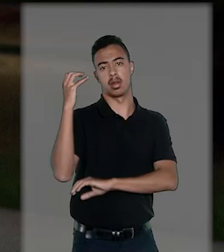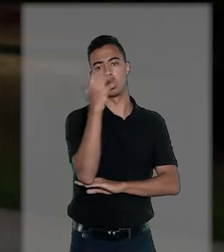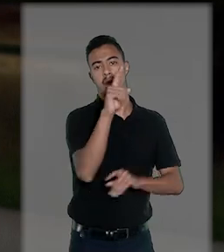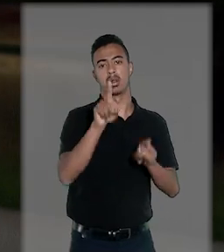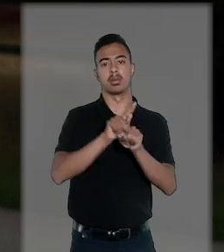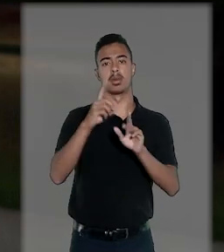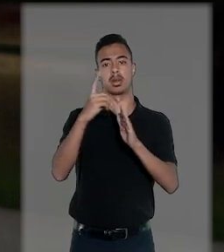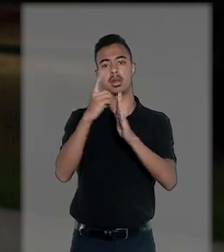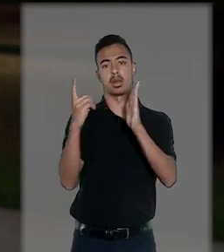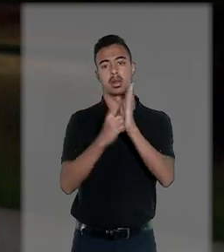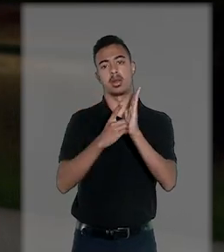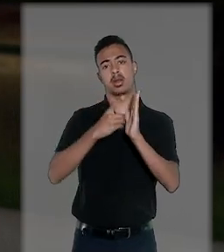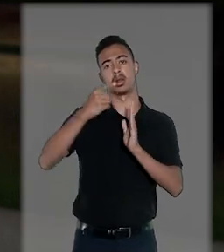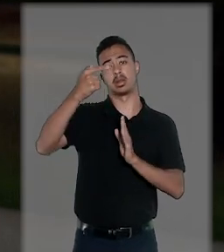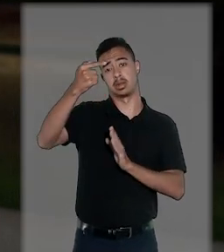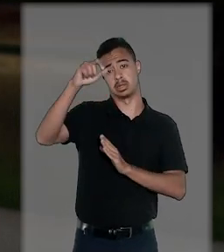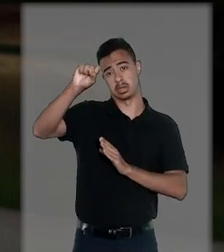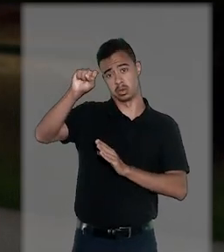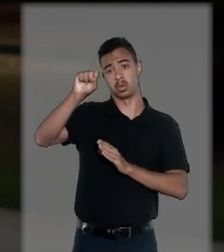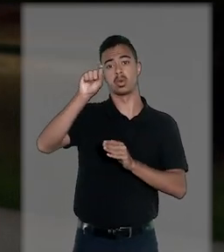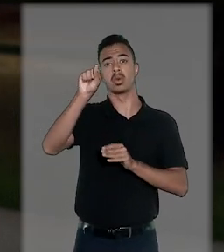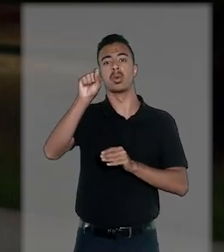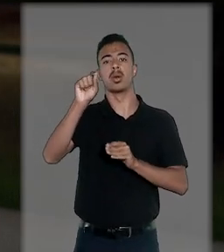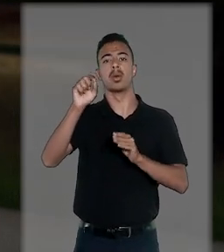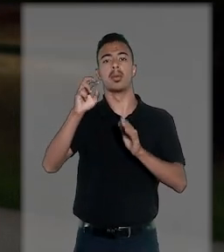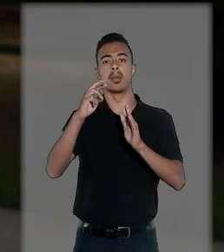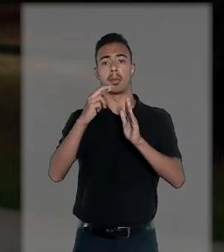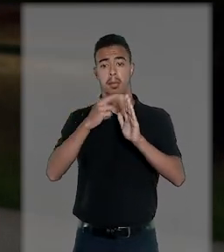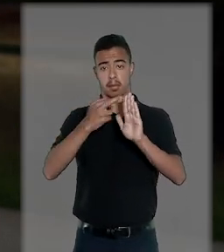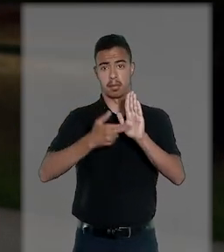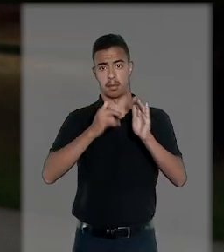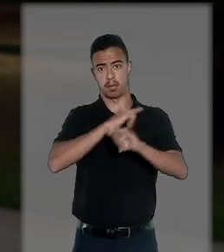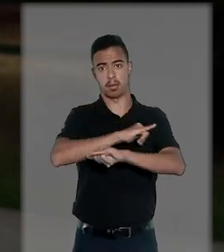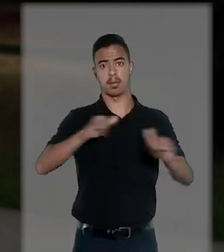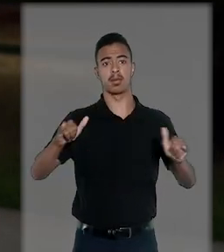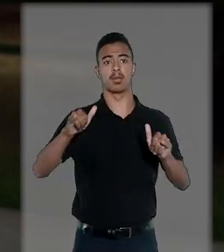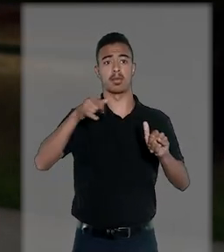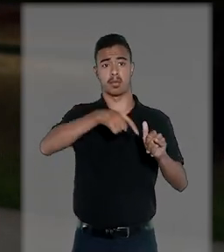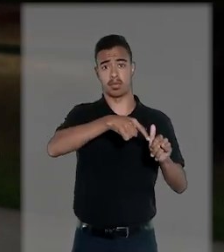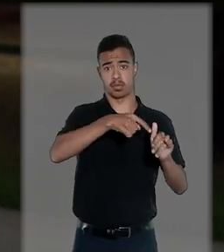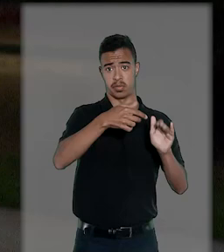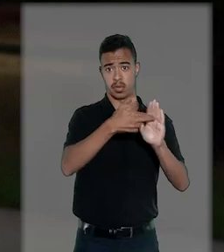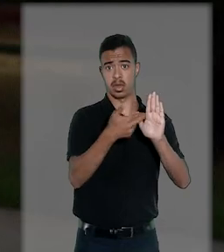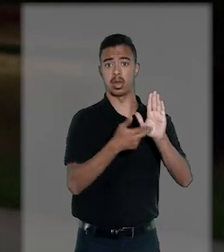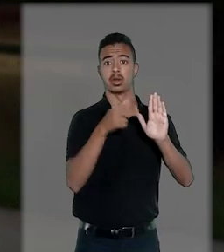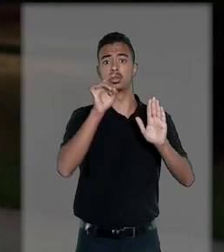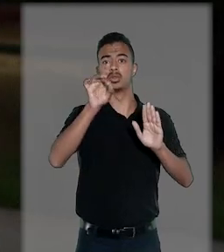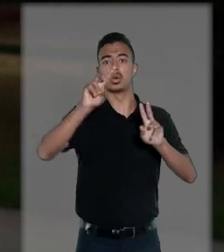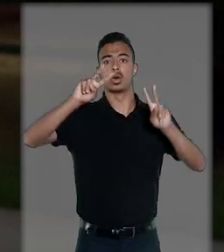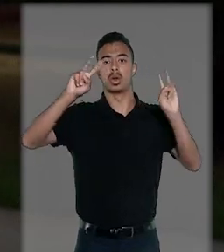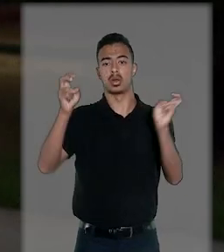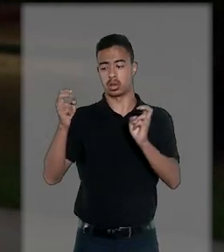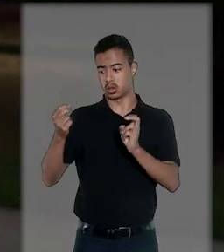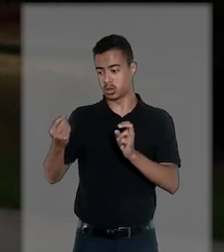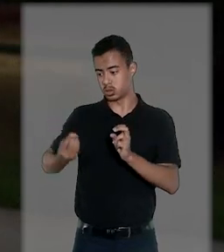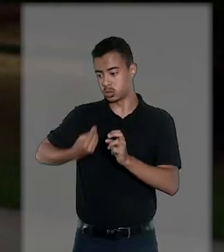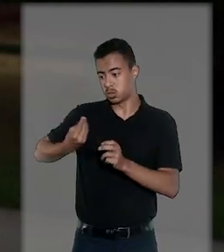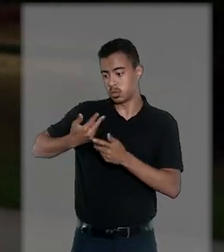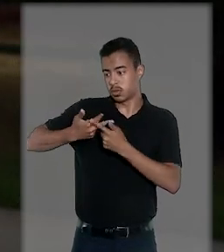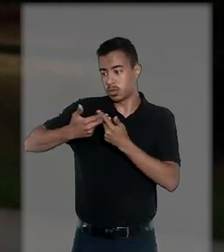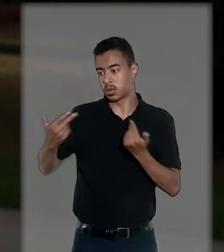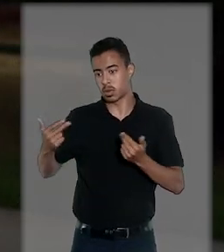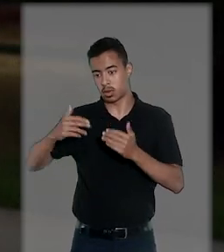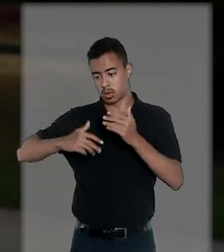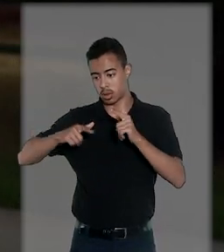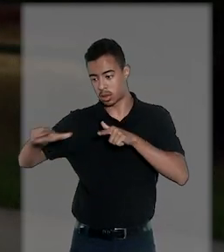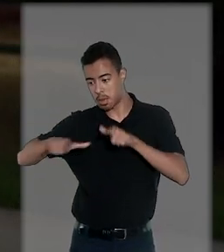2661 de 98, que o regulamentou uma vez que tais normas só se destinariam à sobrevivência